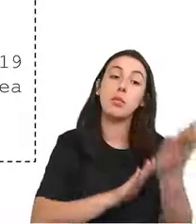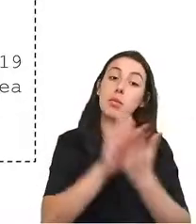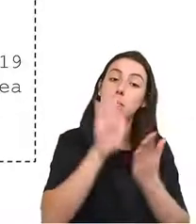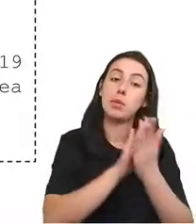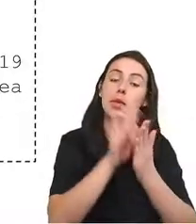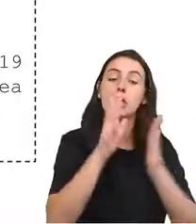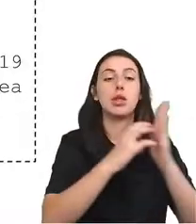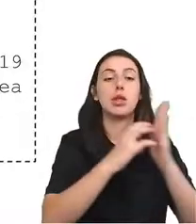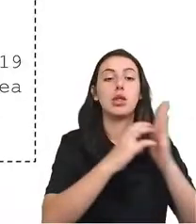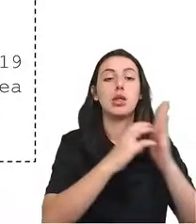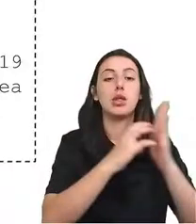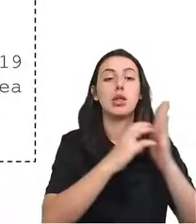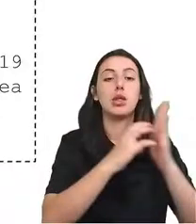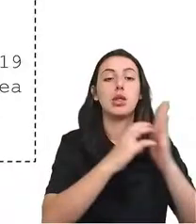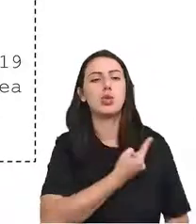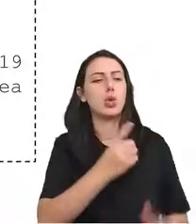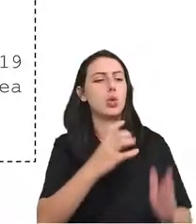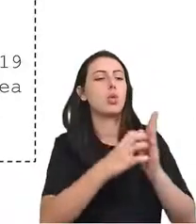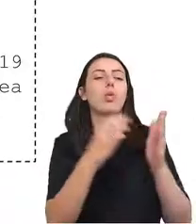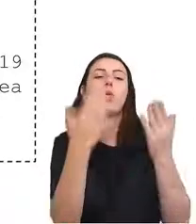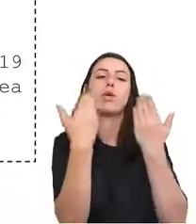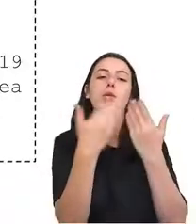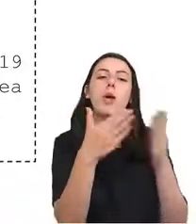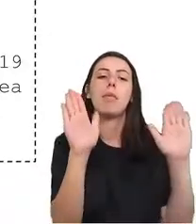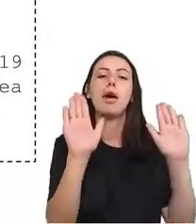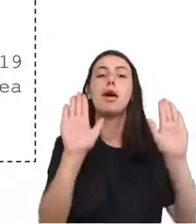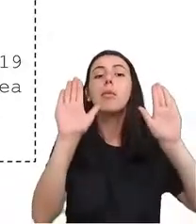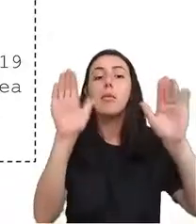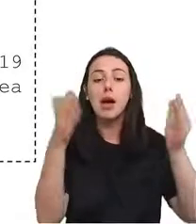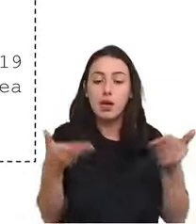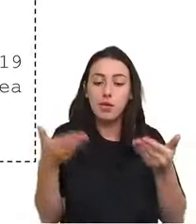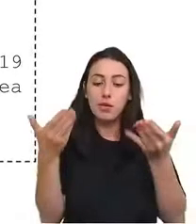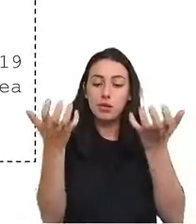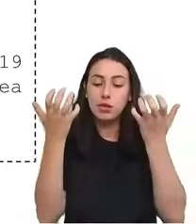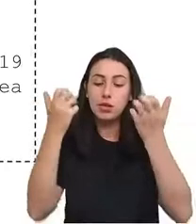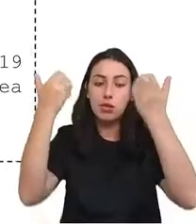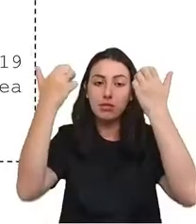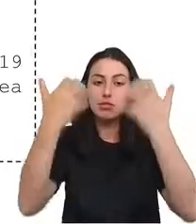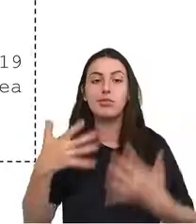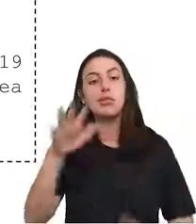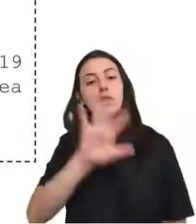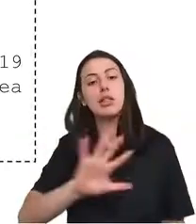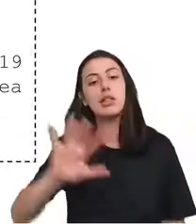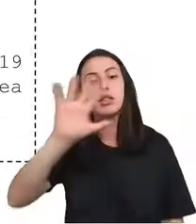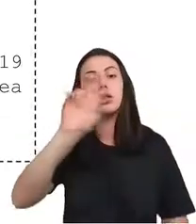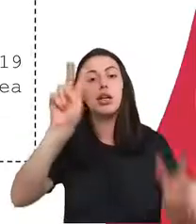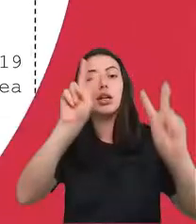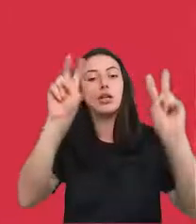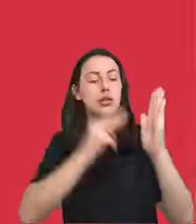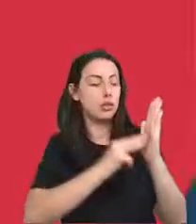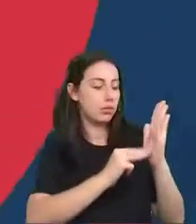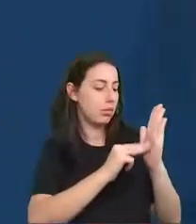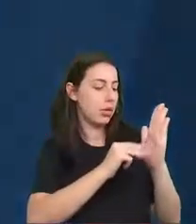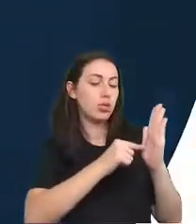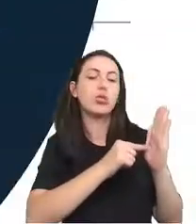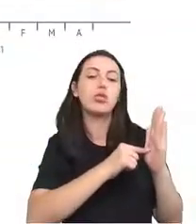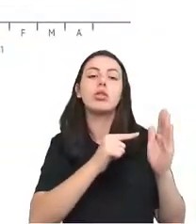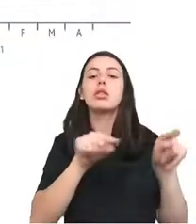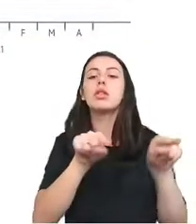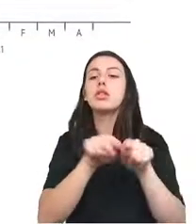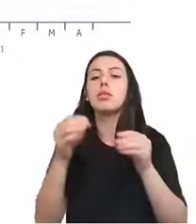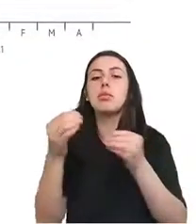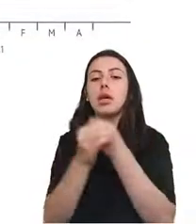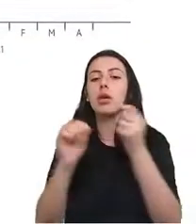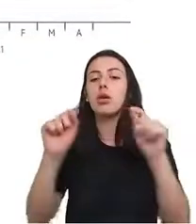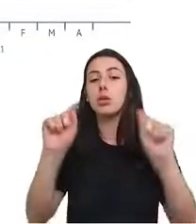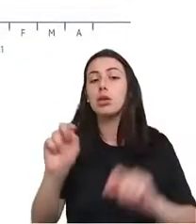totalmente código aberto. Mas vou falar mais, em geral, sobre o machine learning e como ele pode ser útil no jornalismo de dados e no